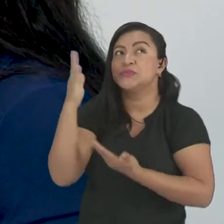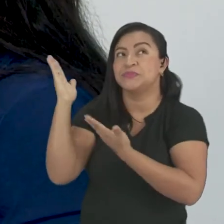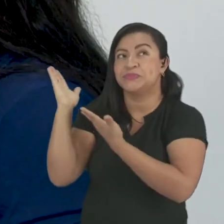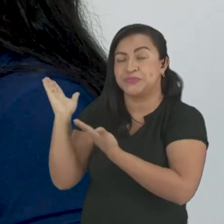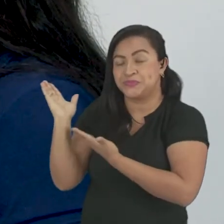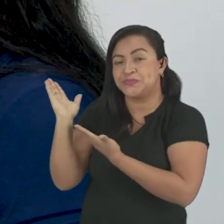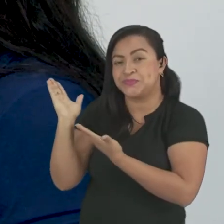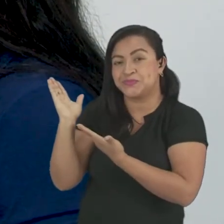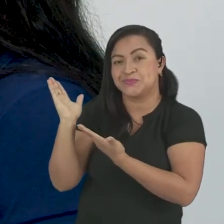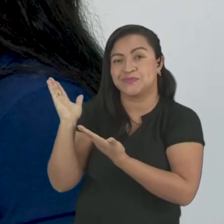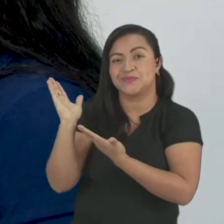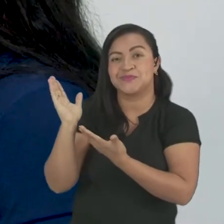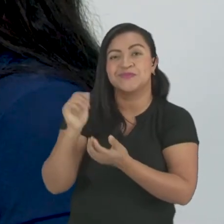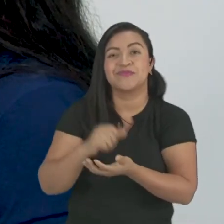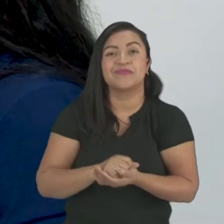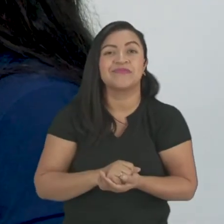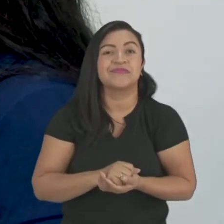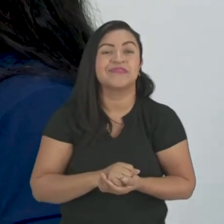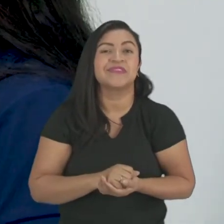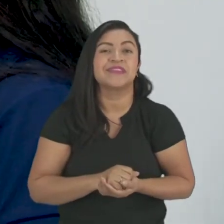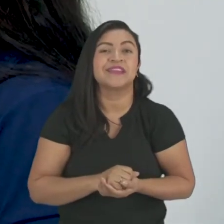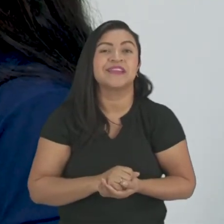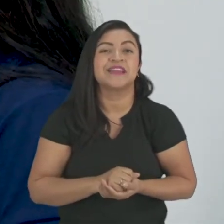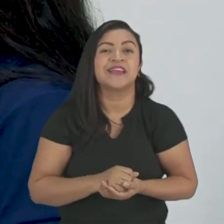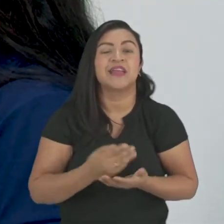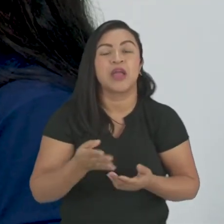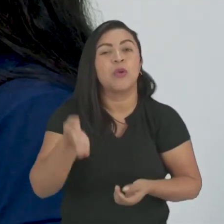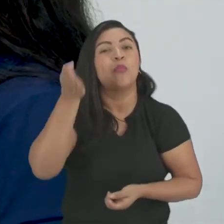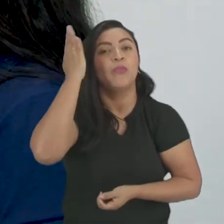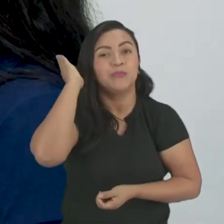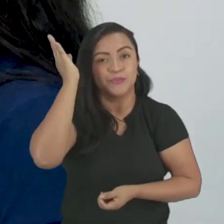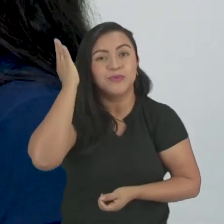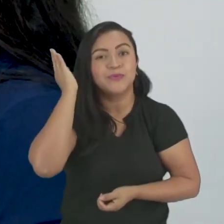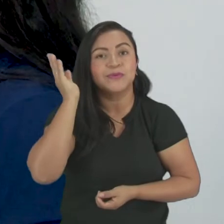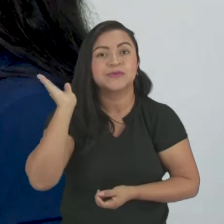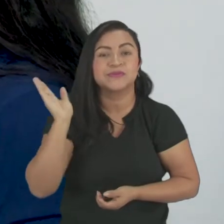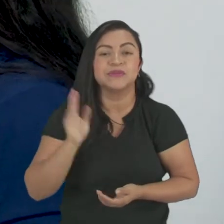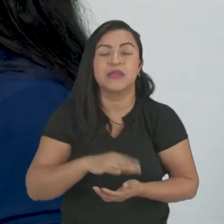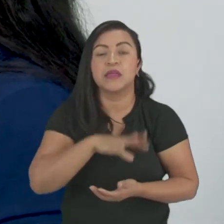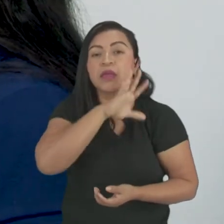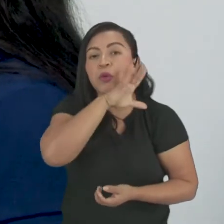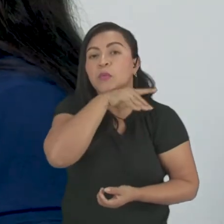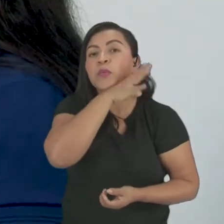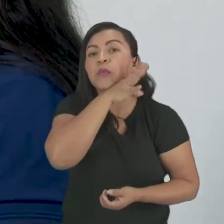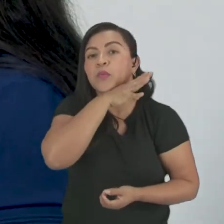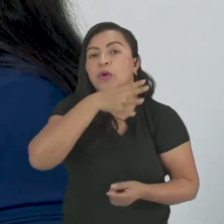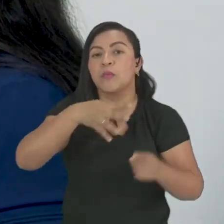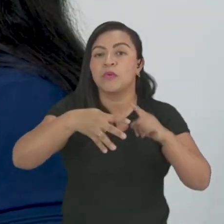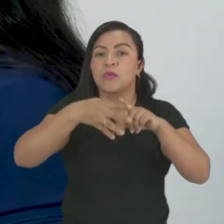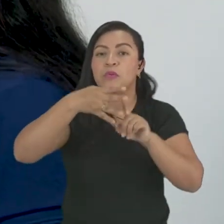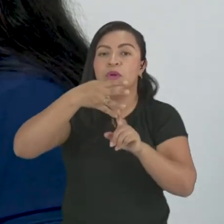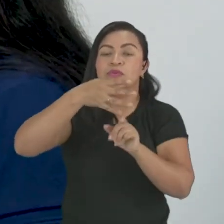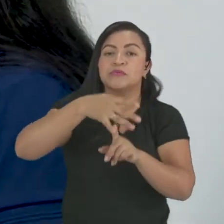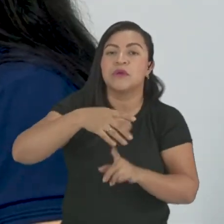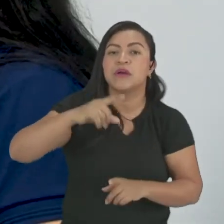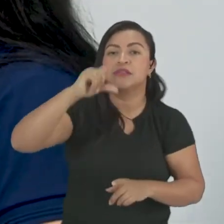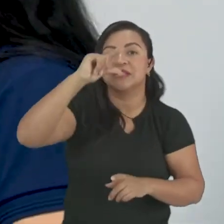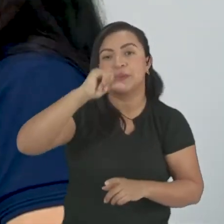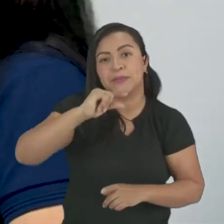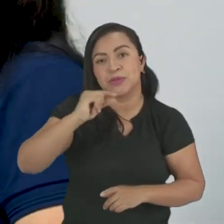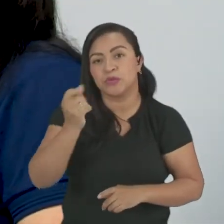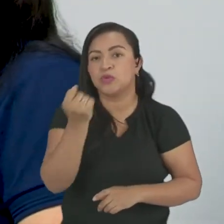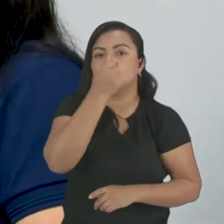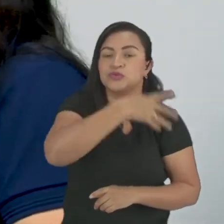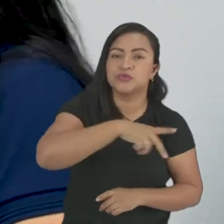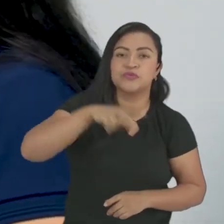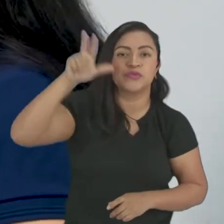burro, né? Mostrando o que é burro aqui. Que é o animal de quatro patos menor que o cavalo. Aí, ele explica